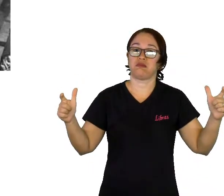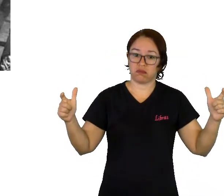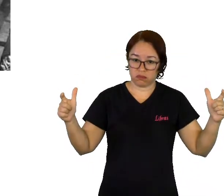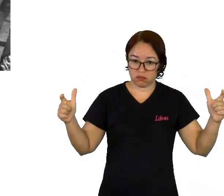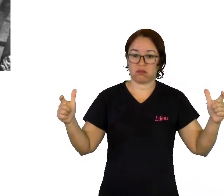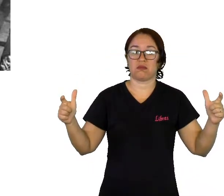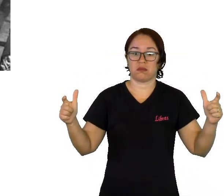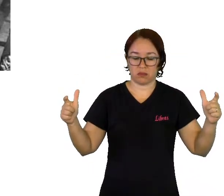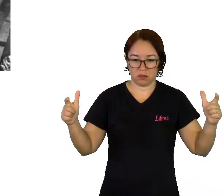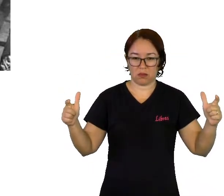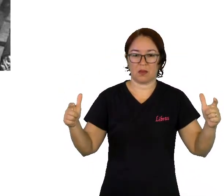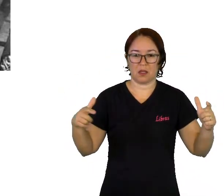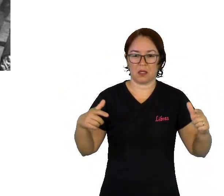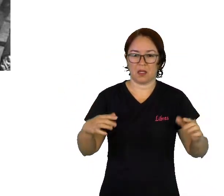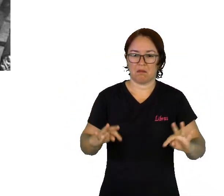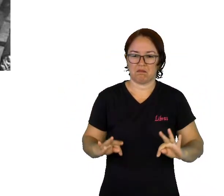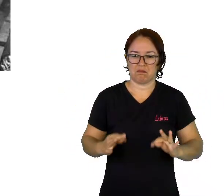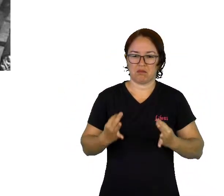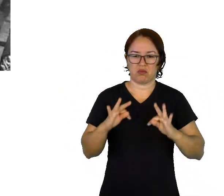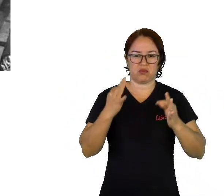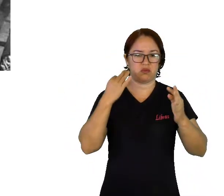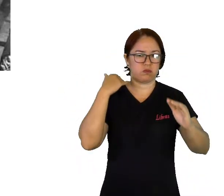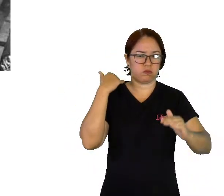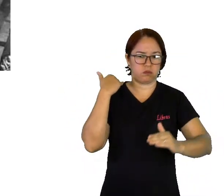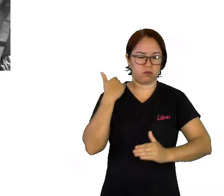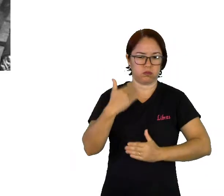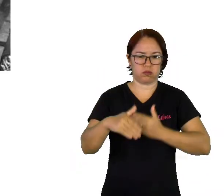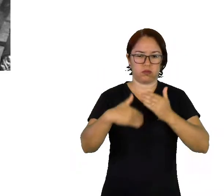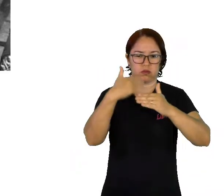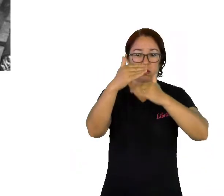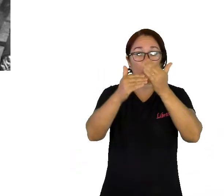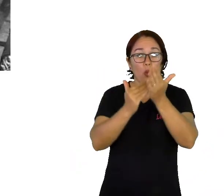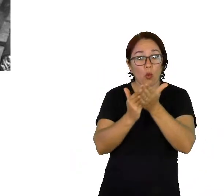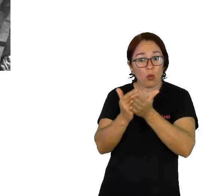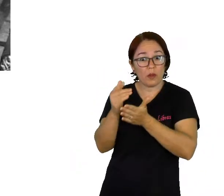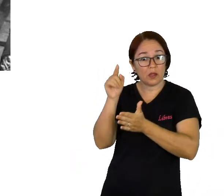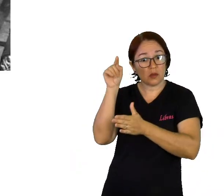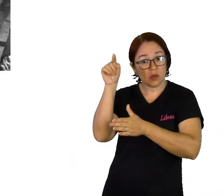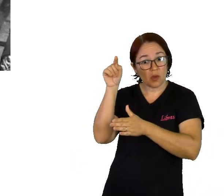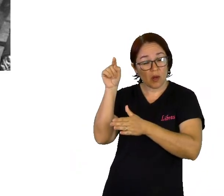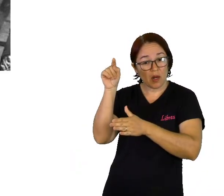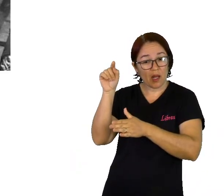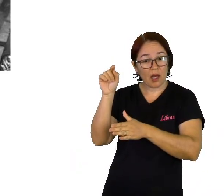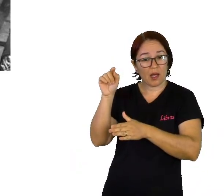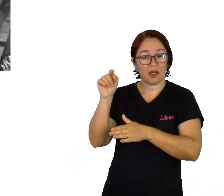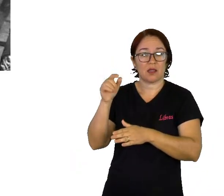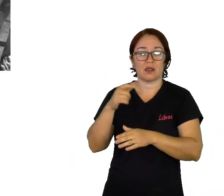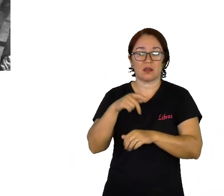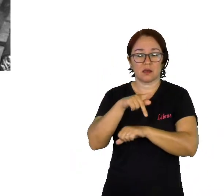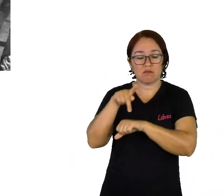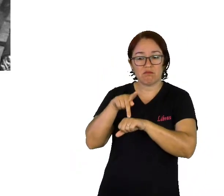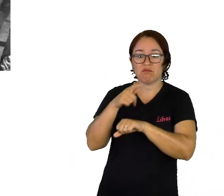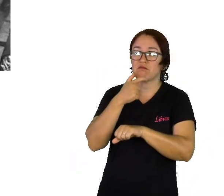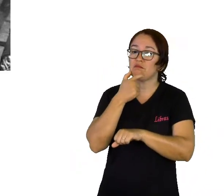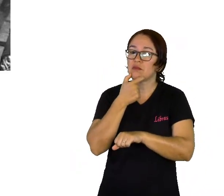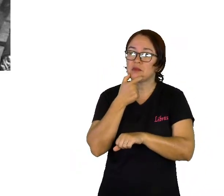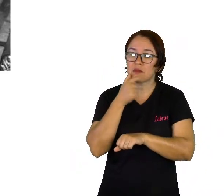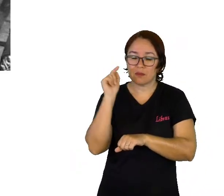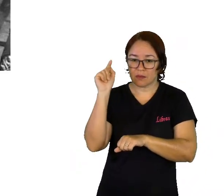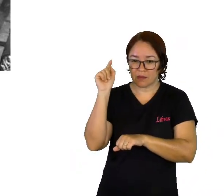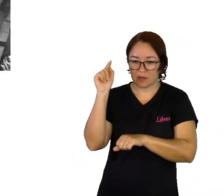desenvolvimento tecnológico, que teve início na Inglaterra e garantiu o surgimento da